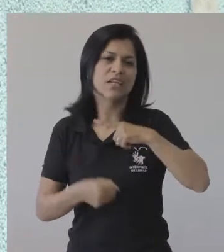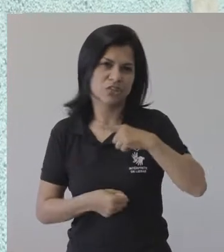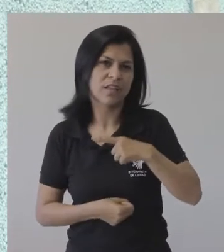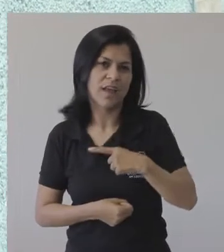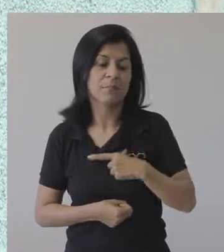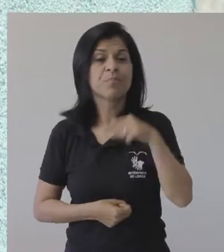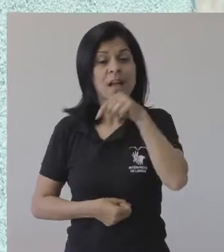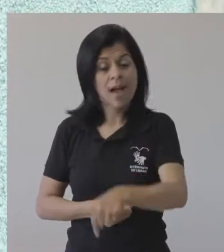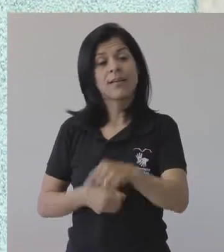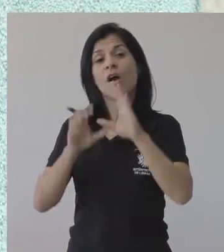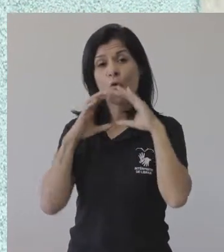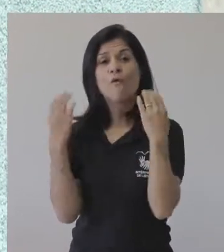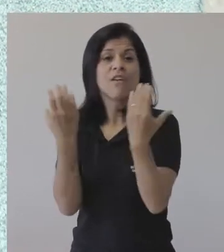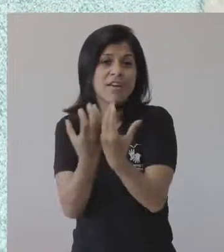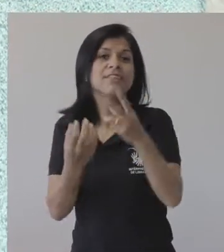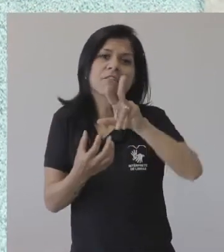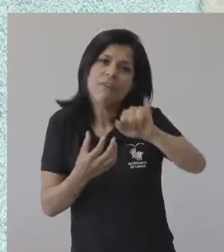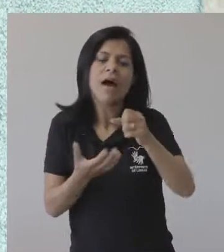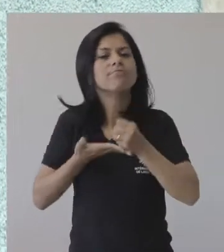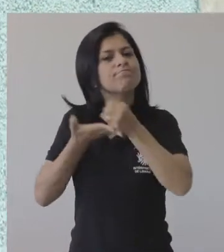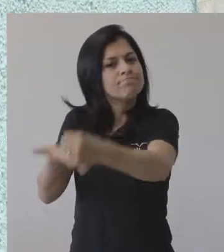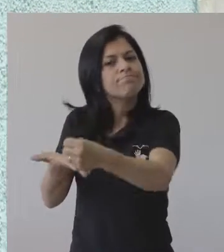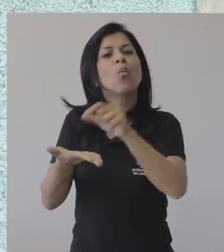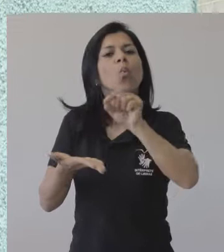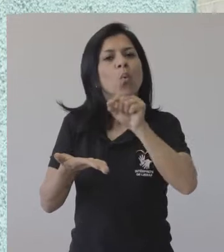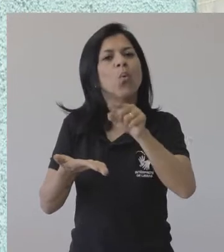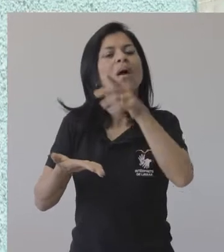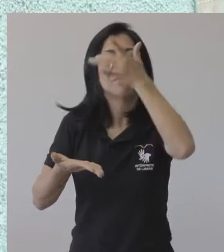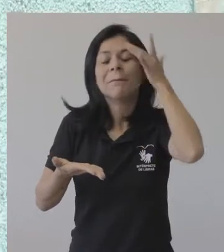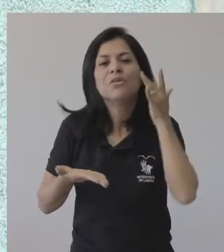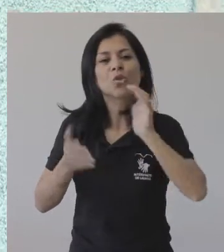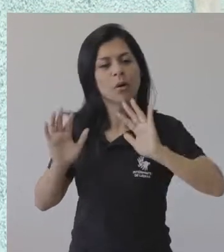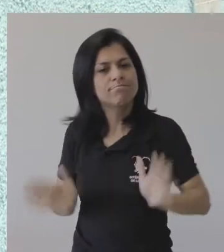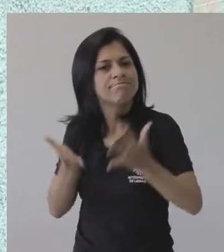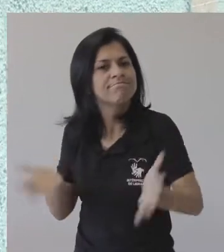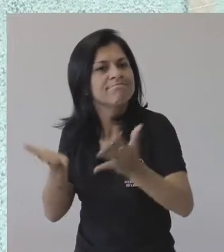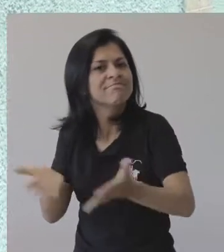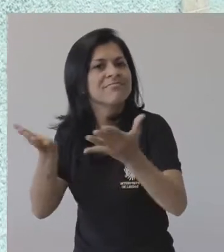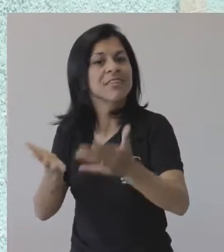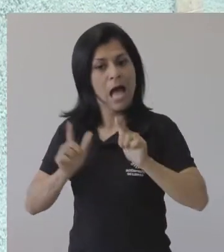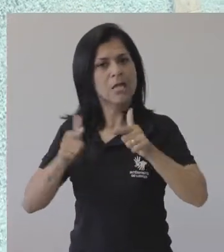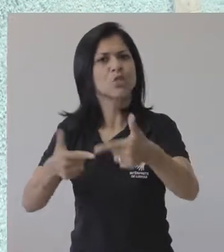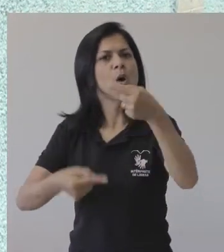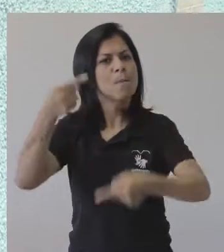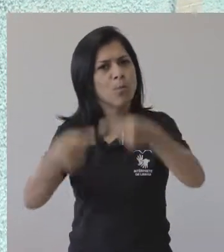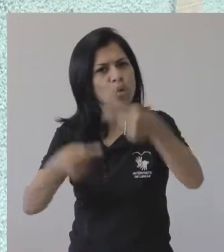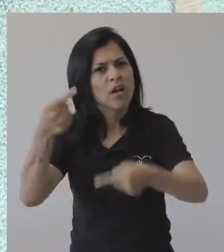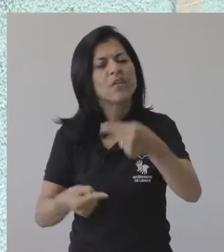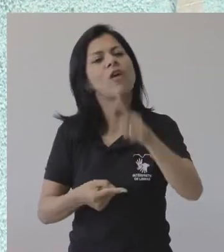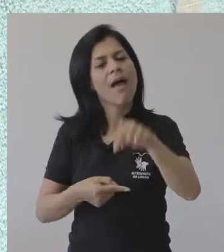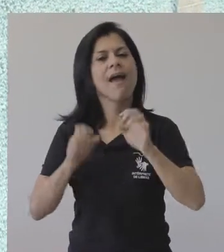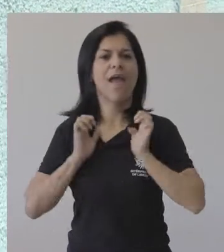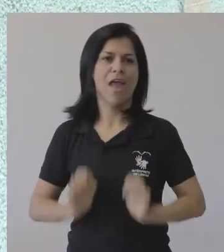Então, essa conferência, ela visa consolidar as ações afirmativas como um